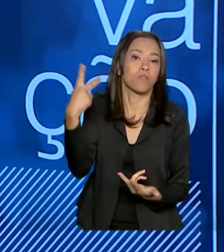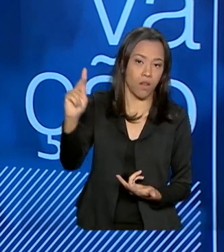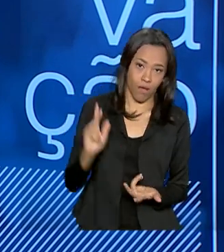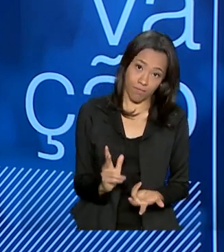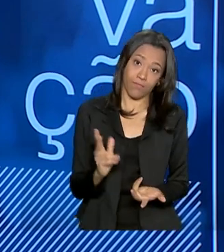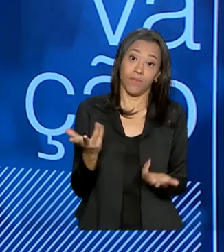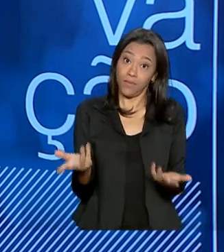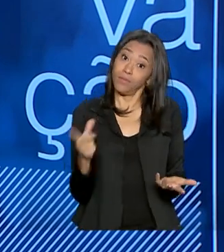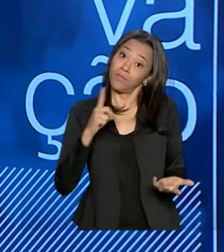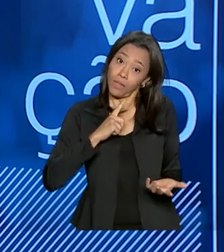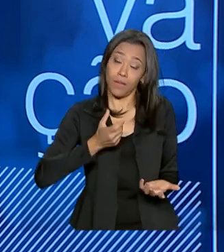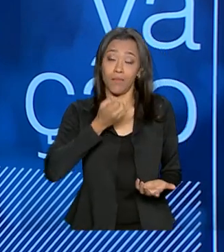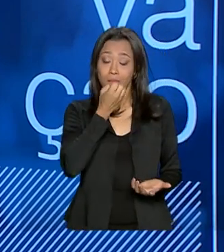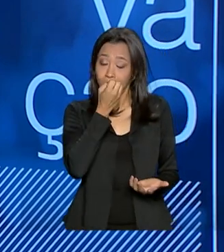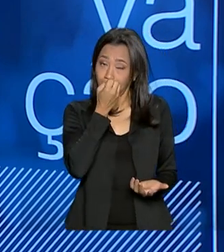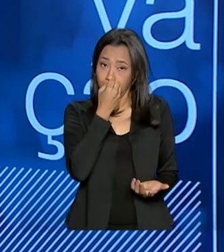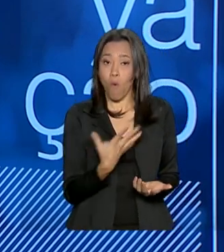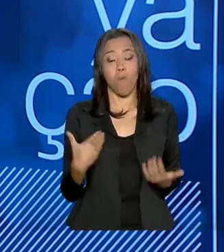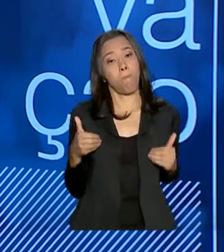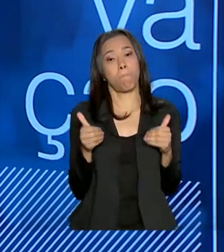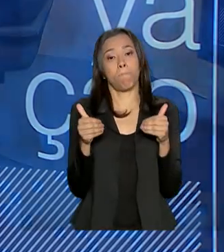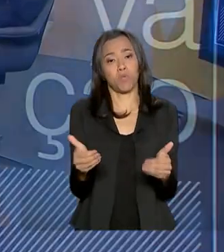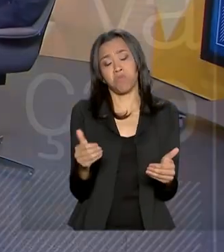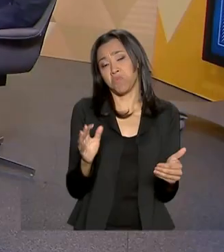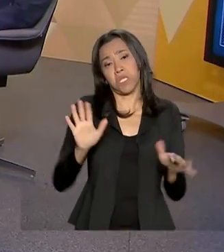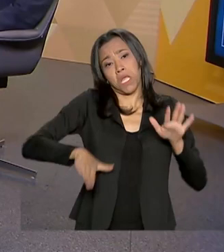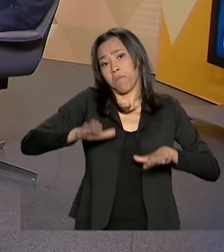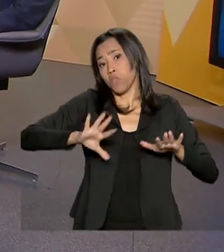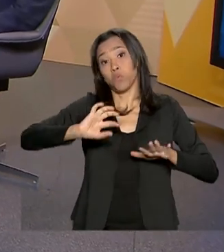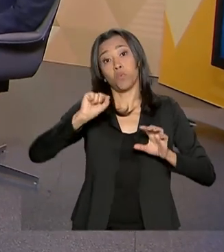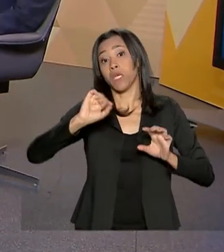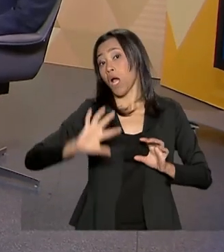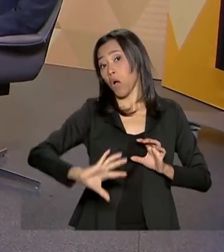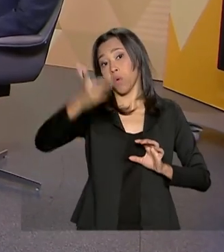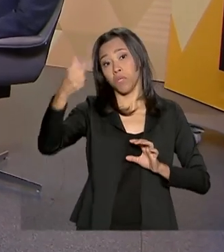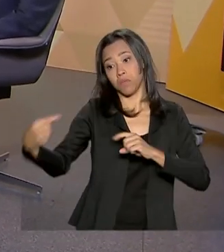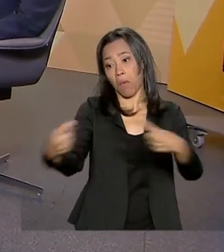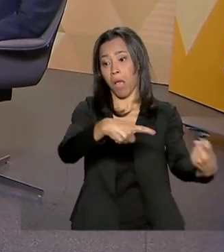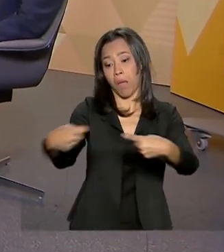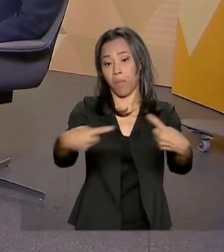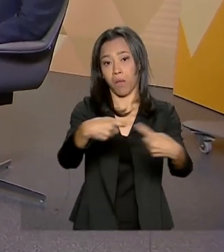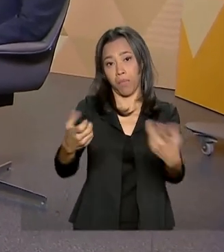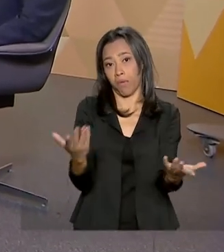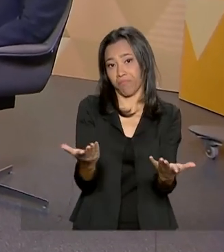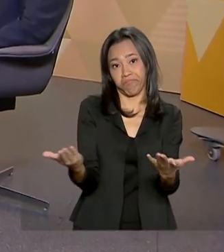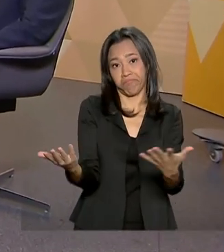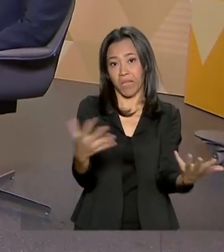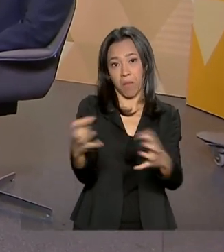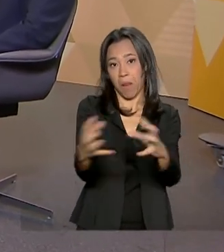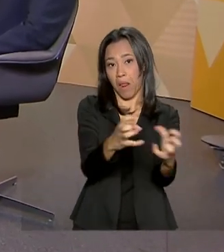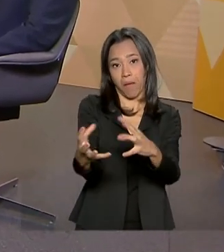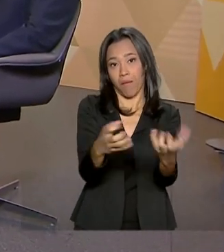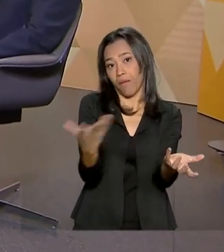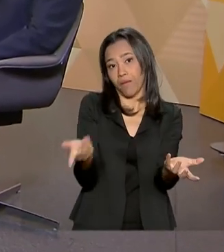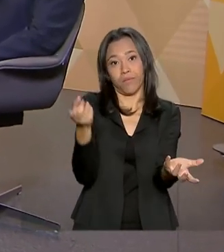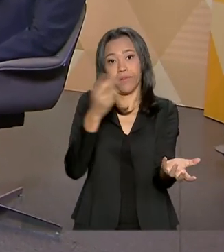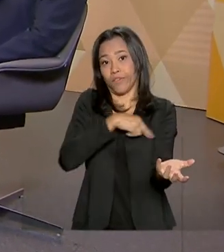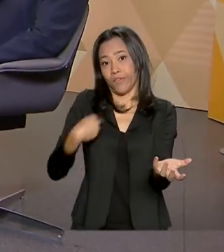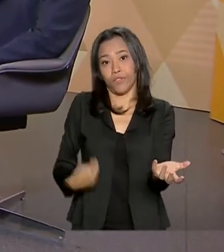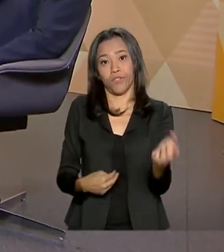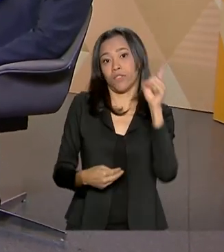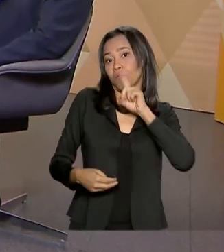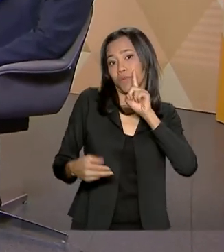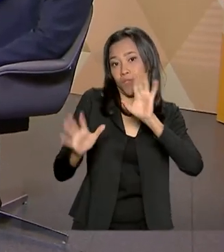posição muito boa aí, independente do que aconteça nessa disputa entre China e Estados Unidos. Agora, o senhor falou um pouquinho dessa questão